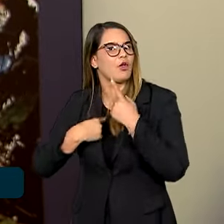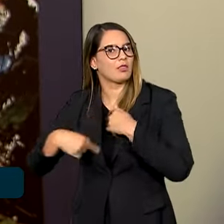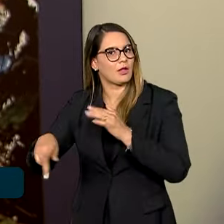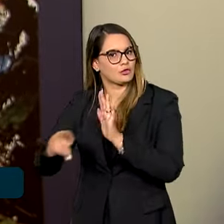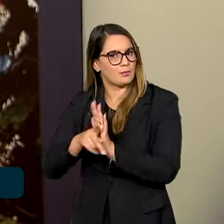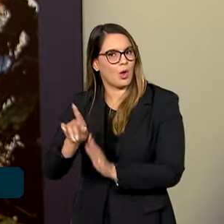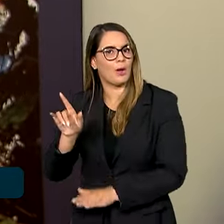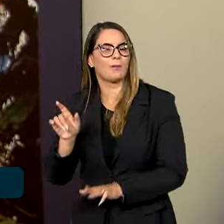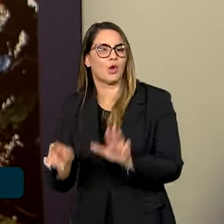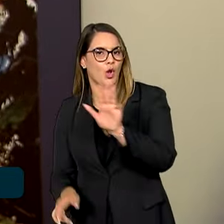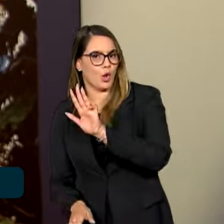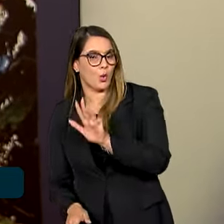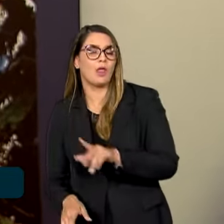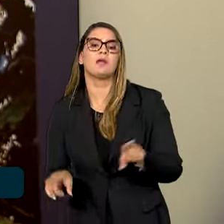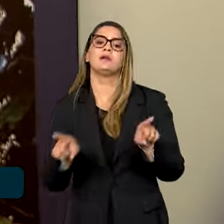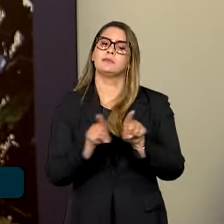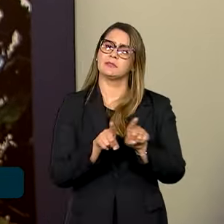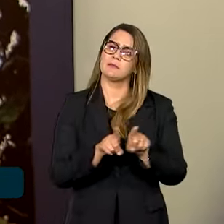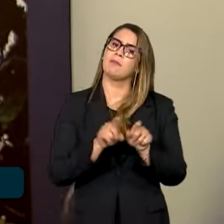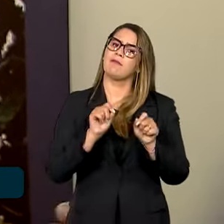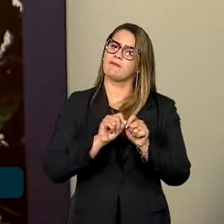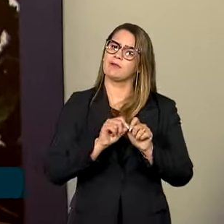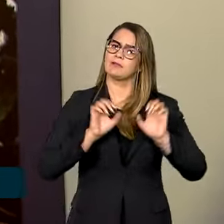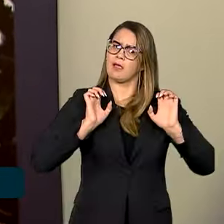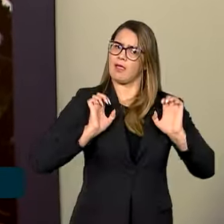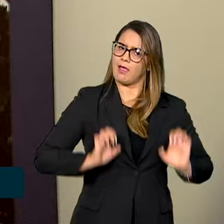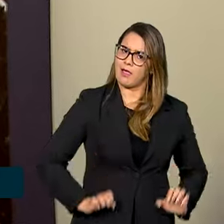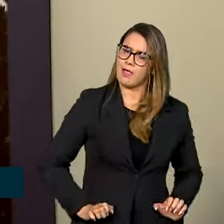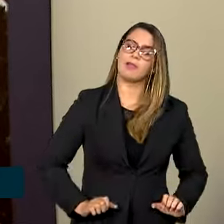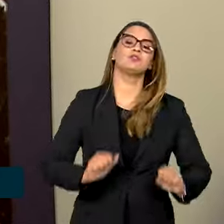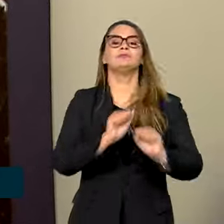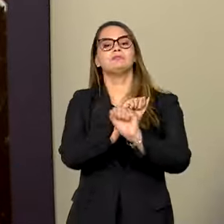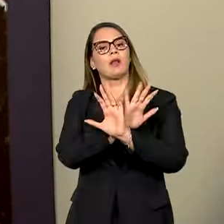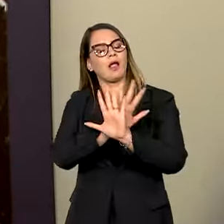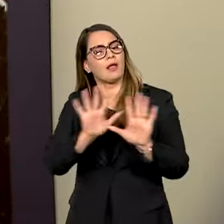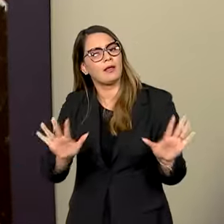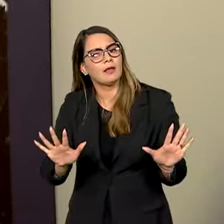Lula, mas também fazer isso com ética, com transparência, cumprindo a lei. E aí